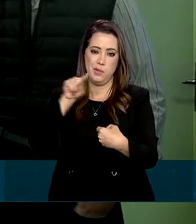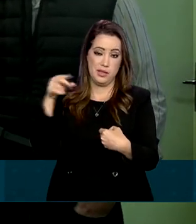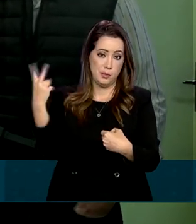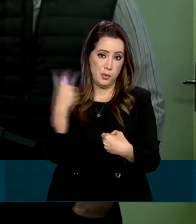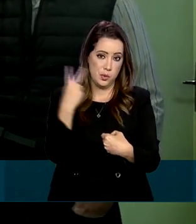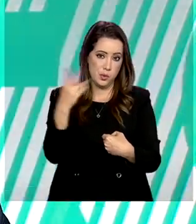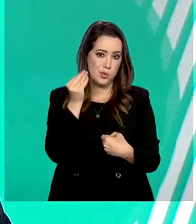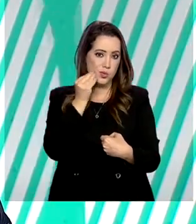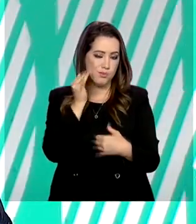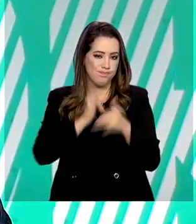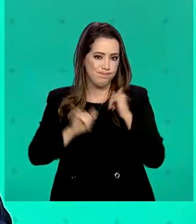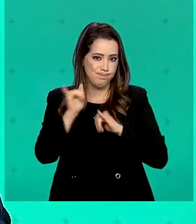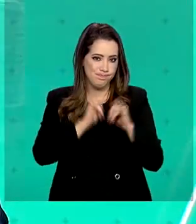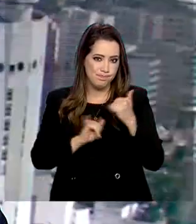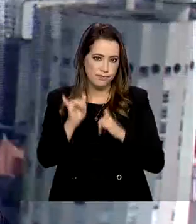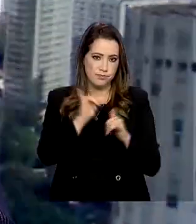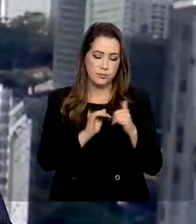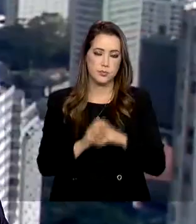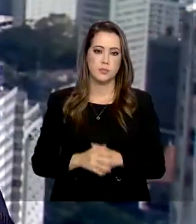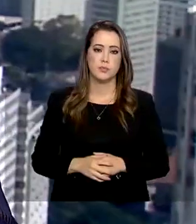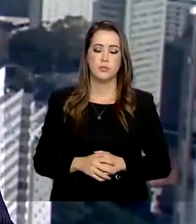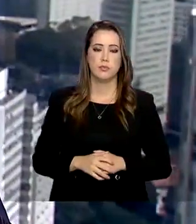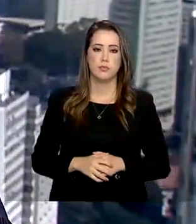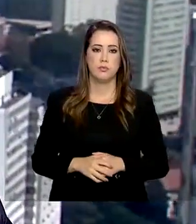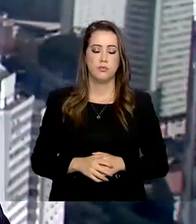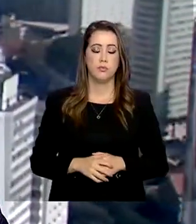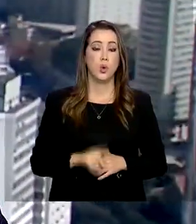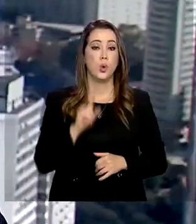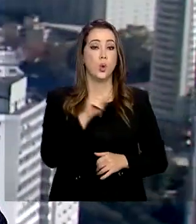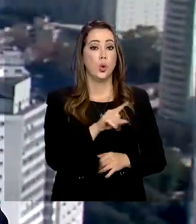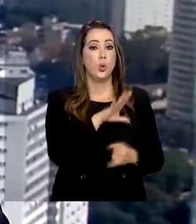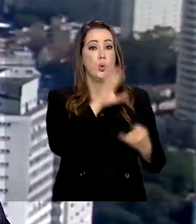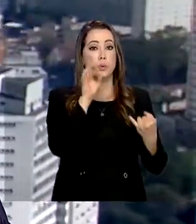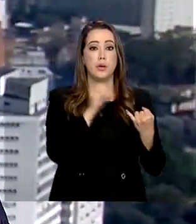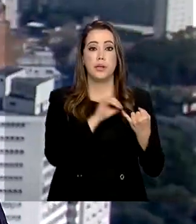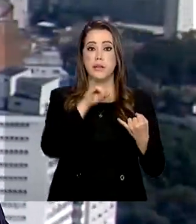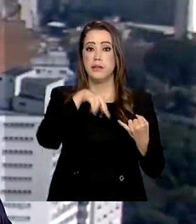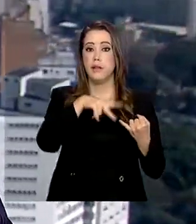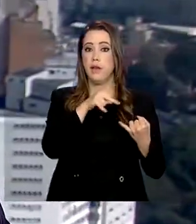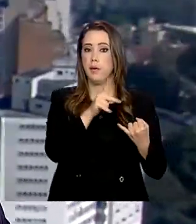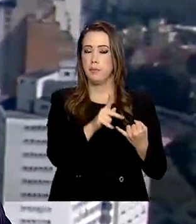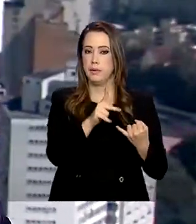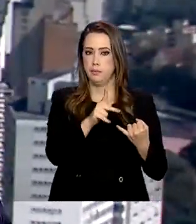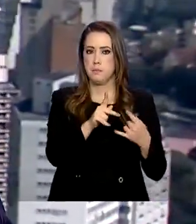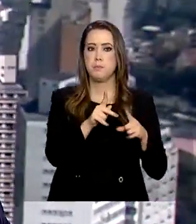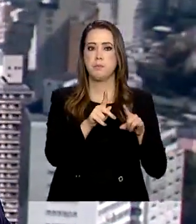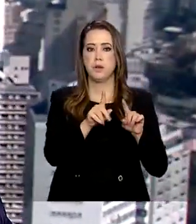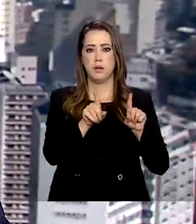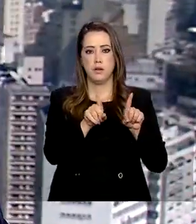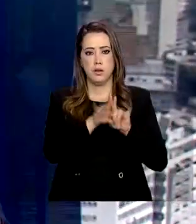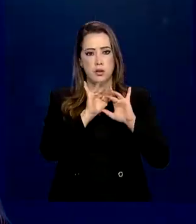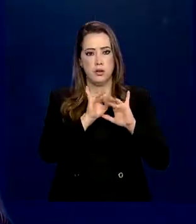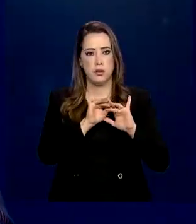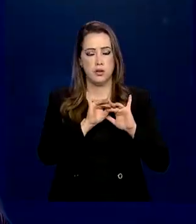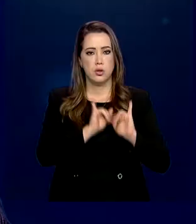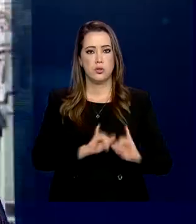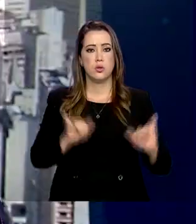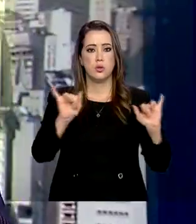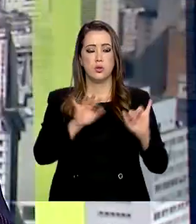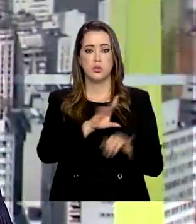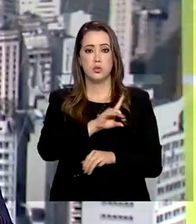segundo teste. O INEP, Instituto Nacional de Estudos e Pesquisas Educacionais, Anísio Teixeira,